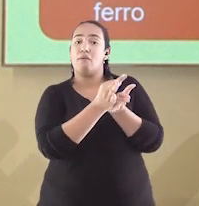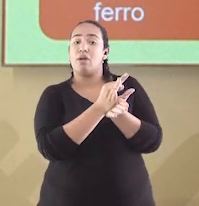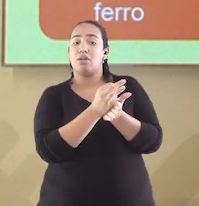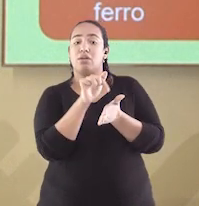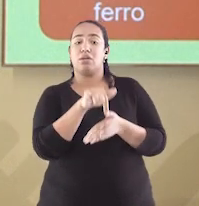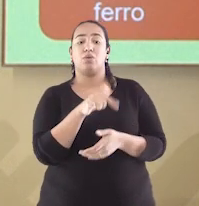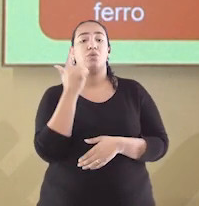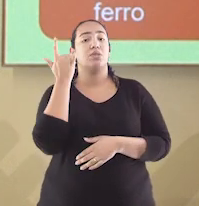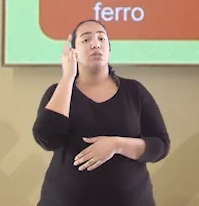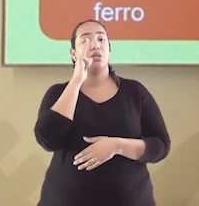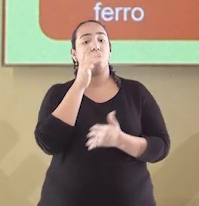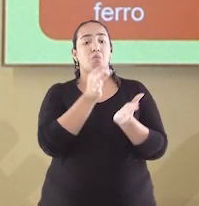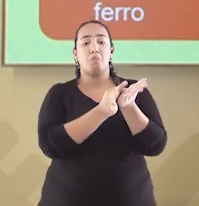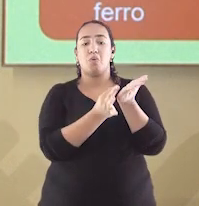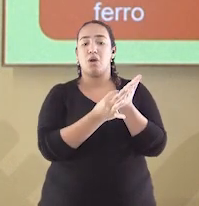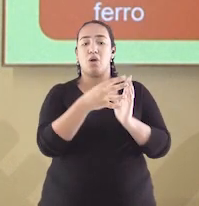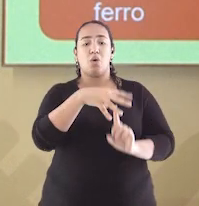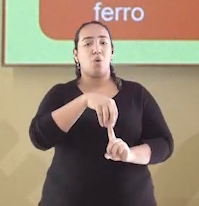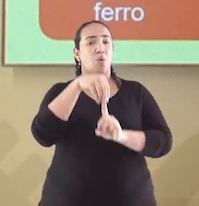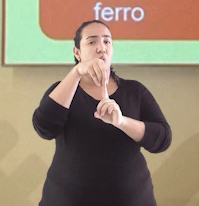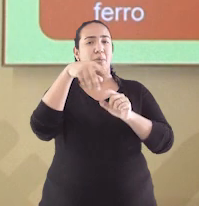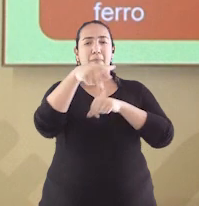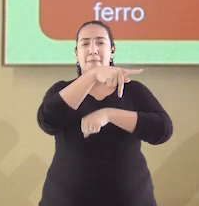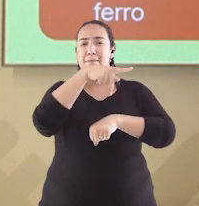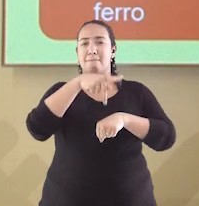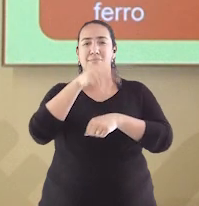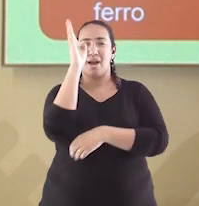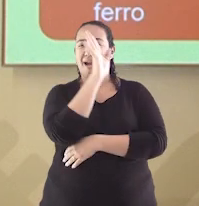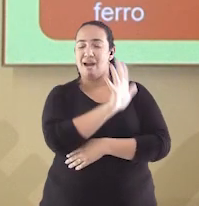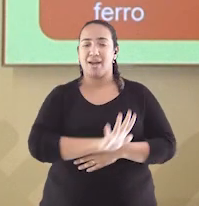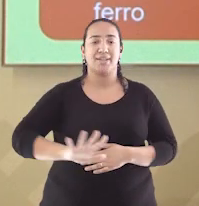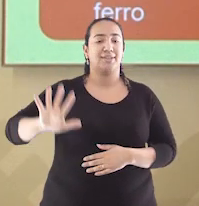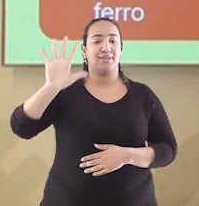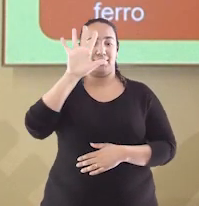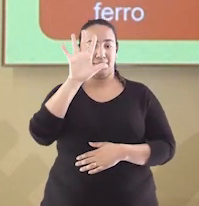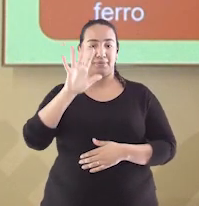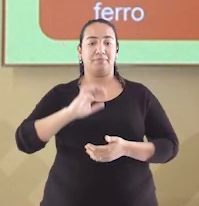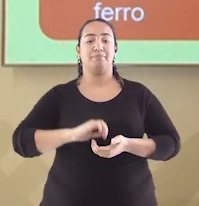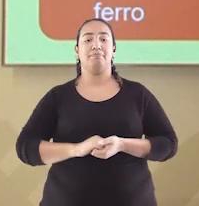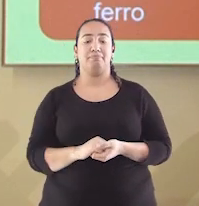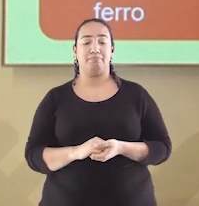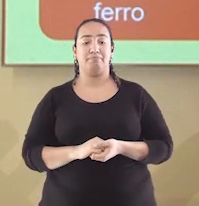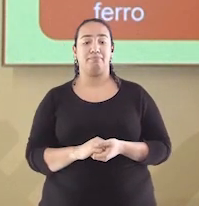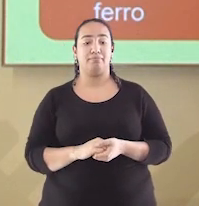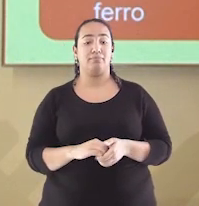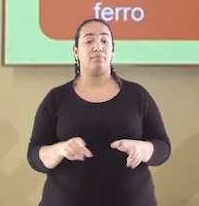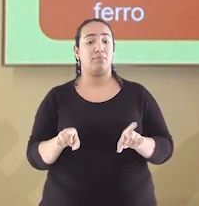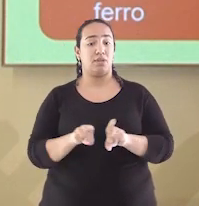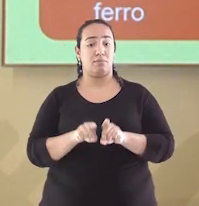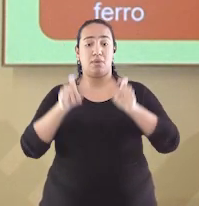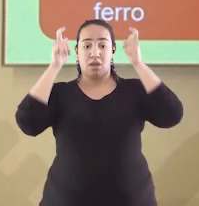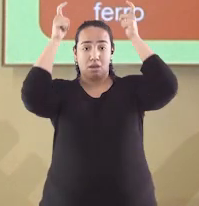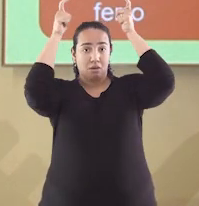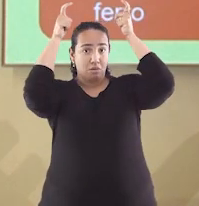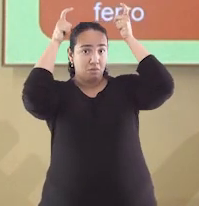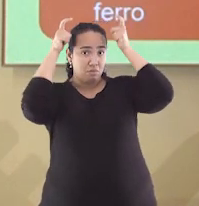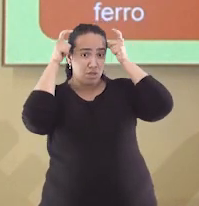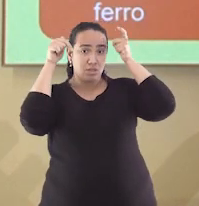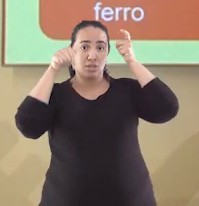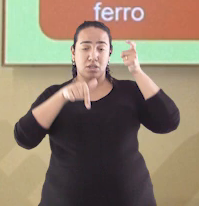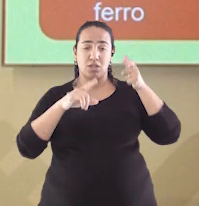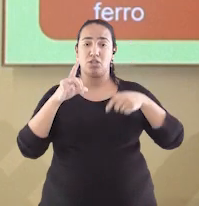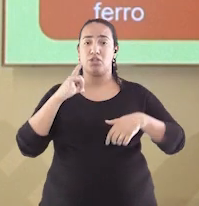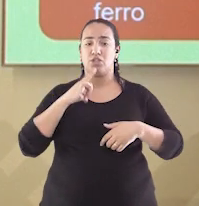garantir uma moeda única em todo o país. Além da parte da economia, o príncipe regente passou a investir